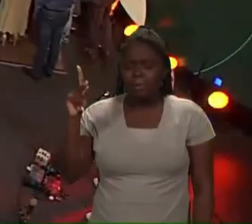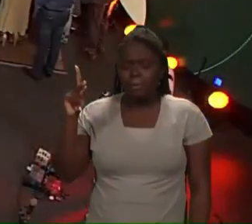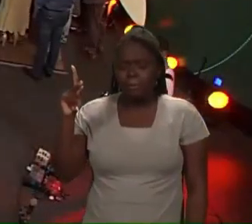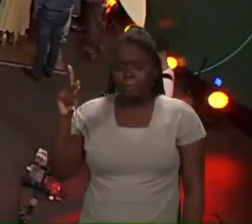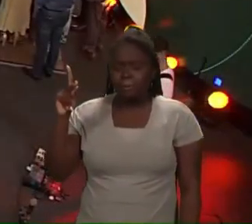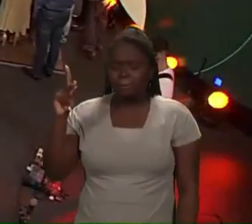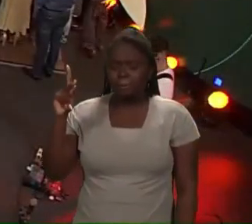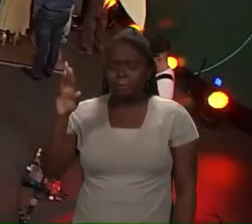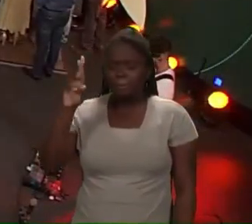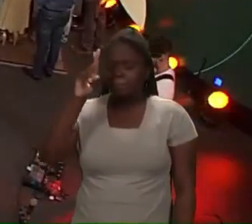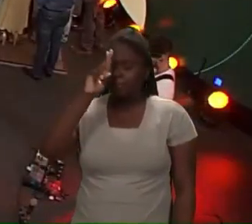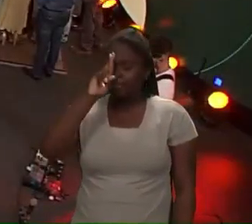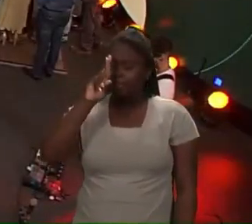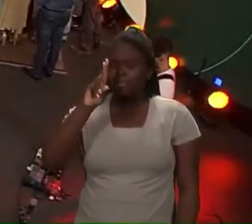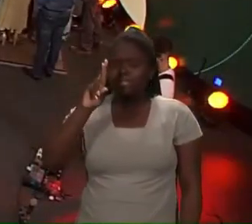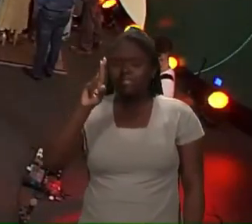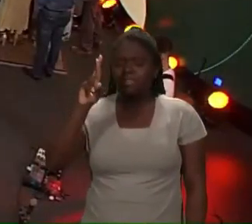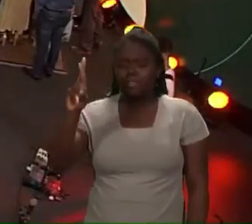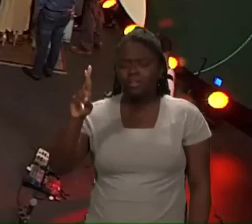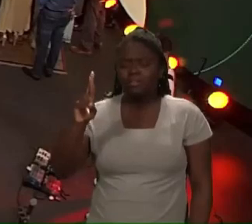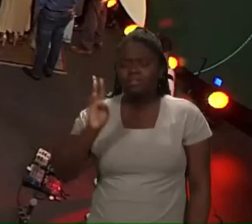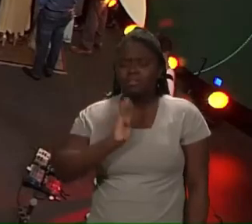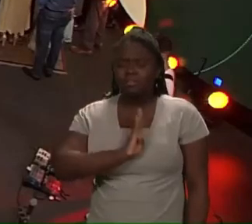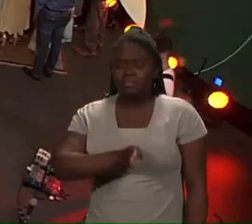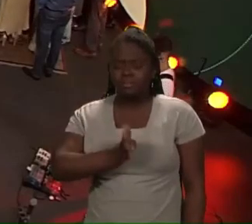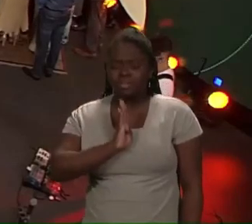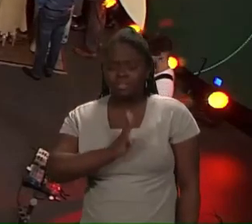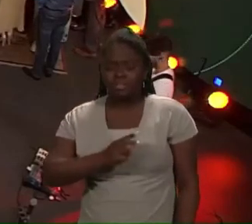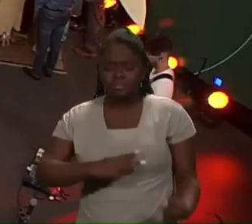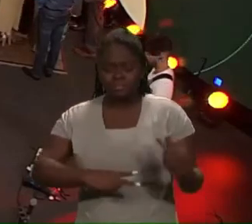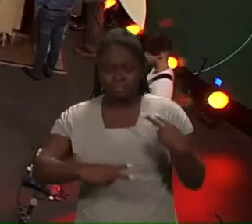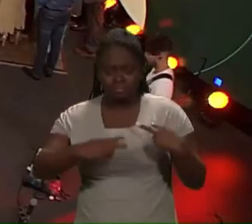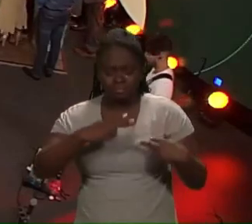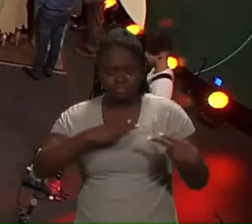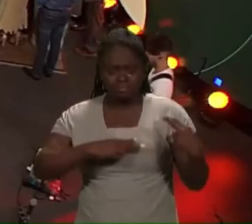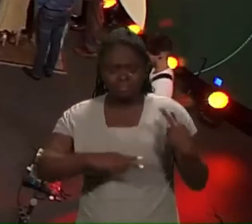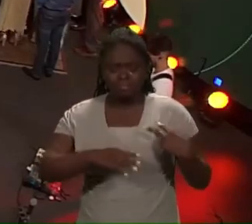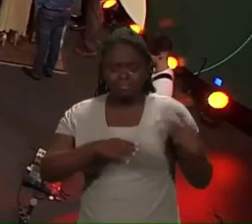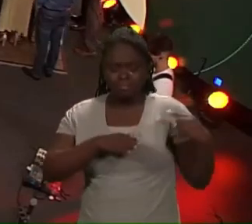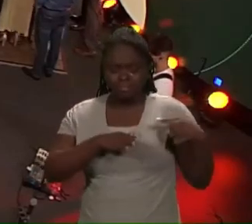O Senhor é aquele que sonda e esquadrinha o coração do homem.